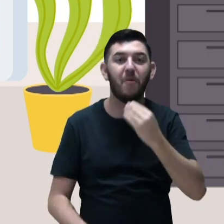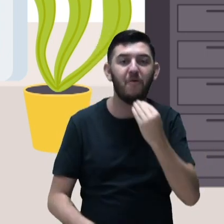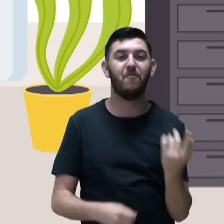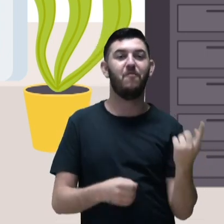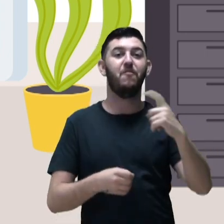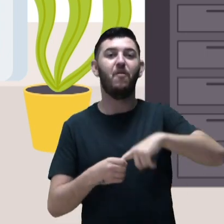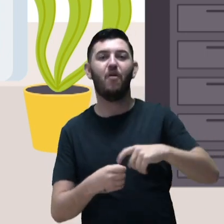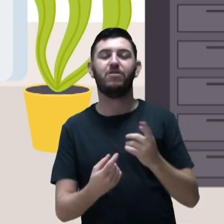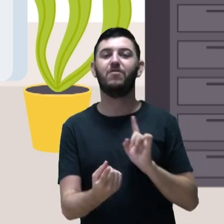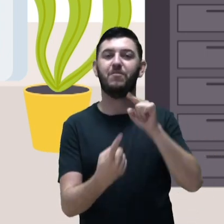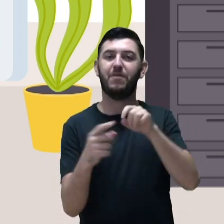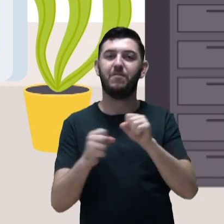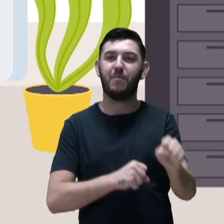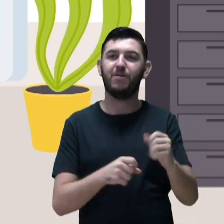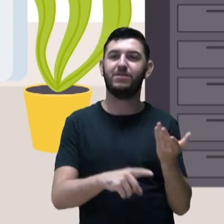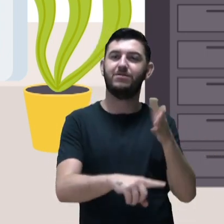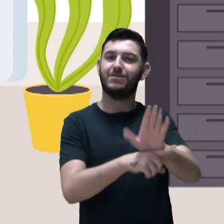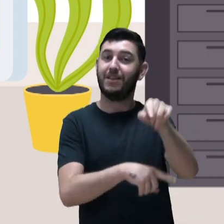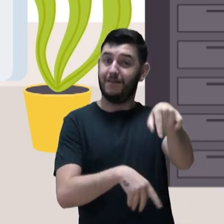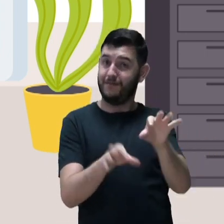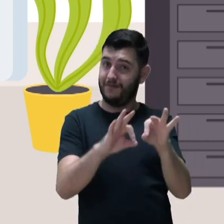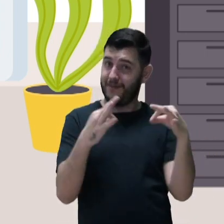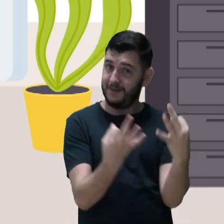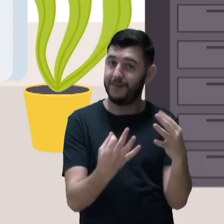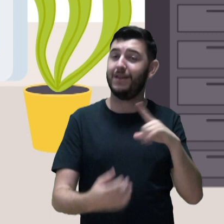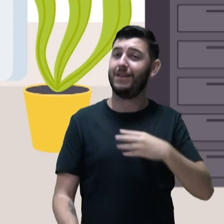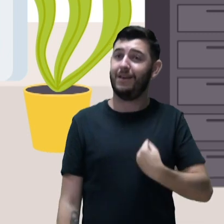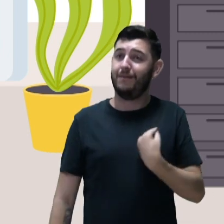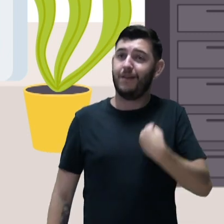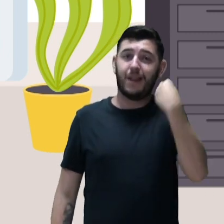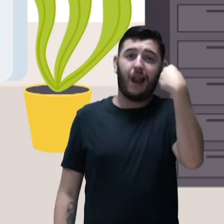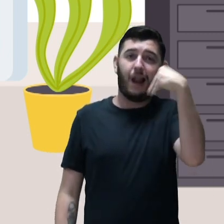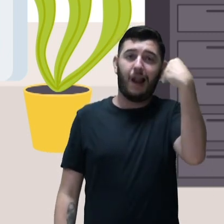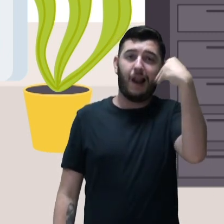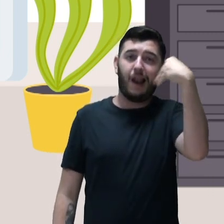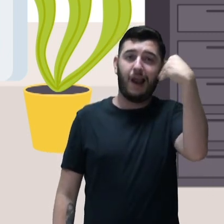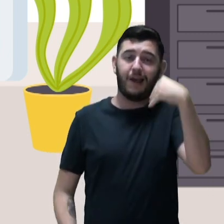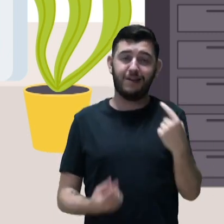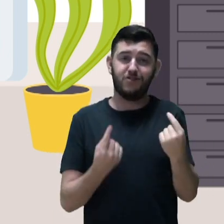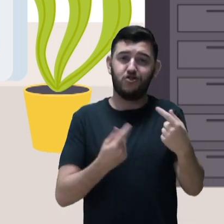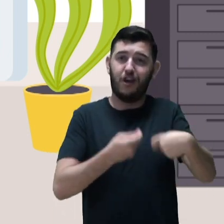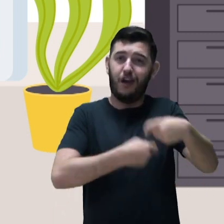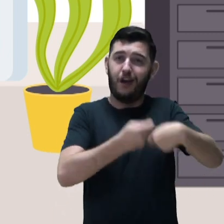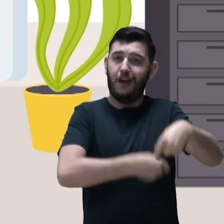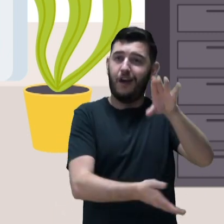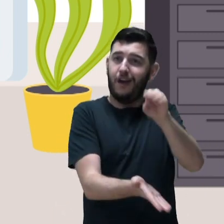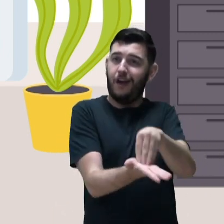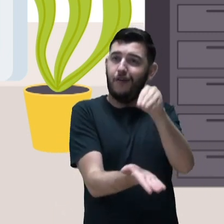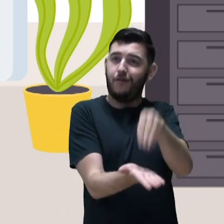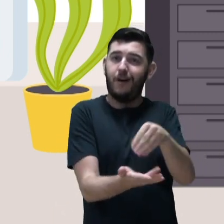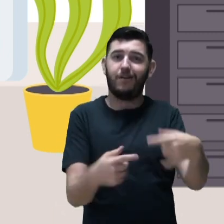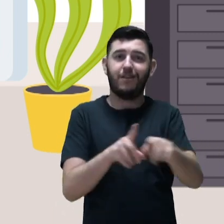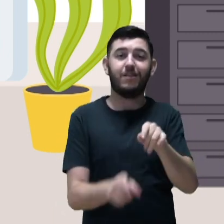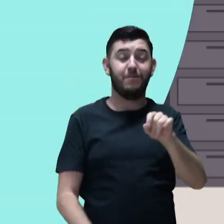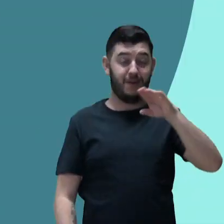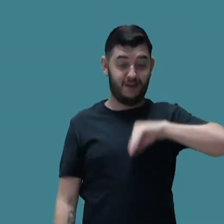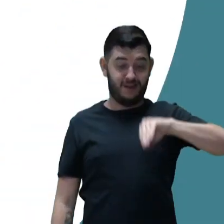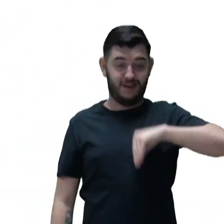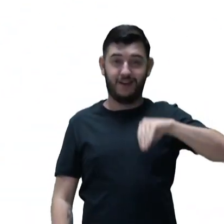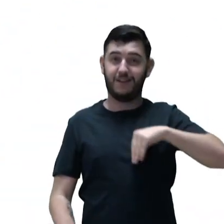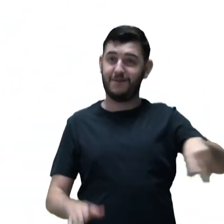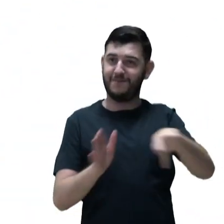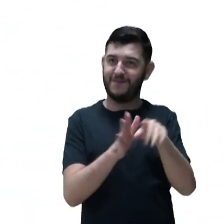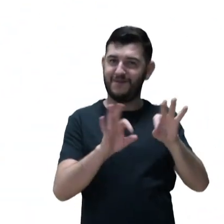proporcionar o sustento das famílias em situação de vulnerabilidade socioeconômica e a geração de renda própria.